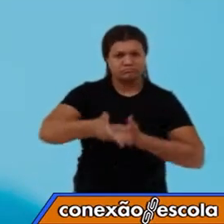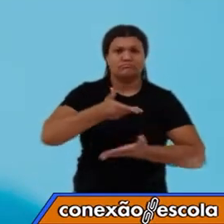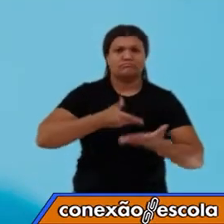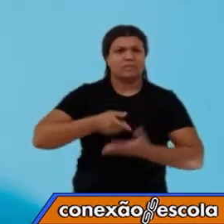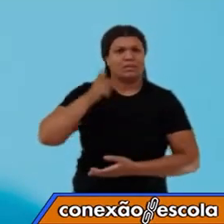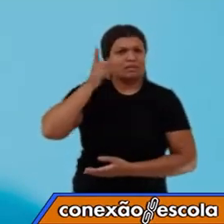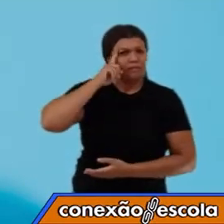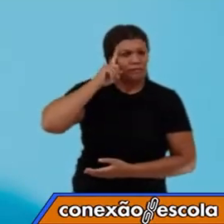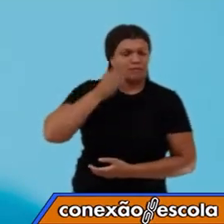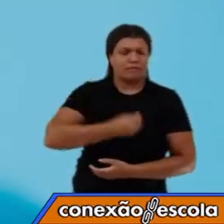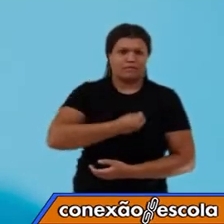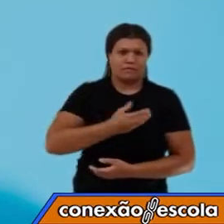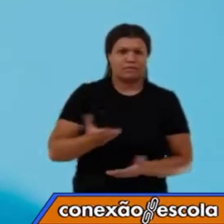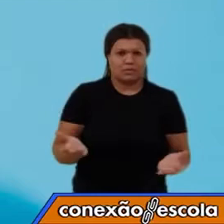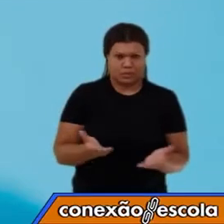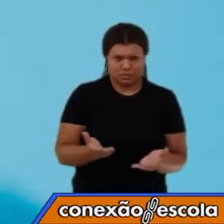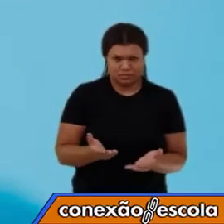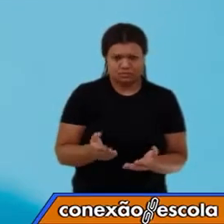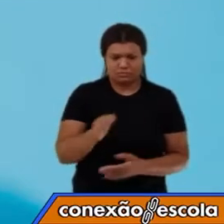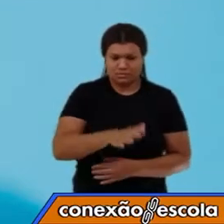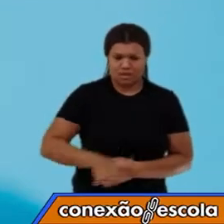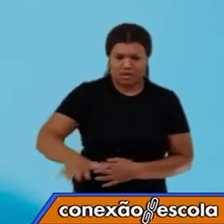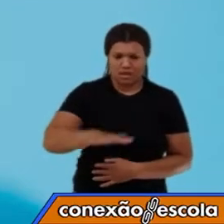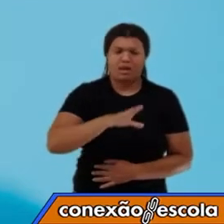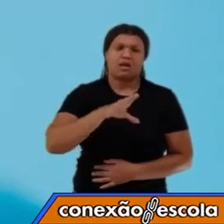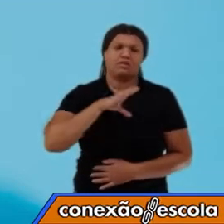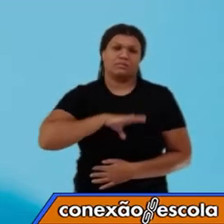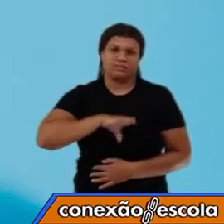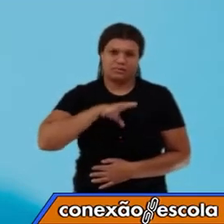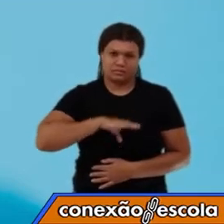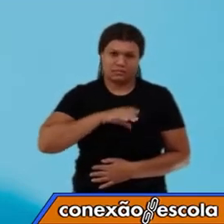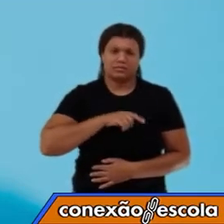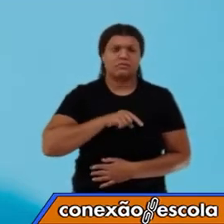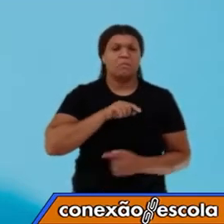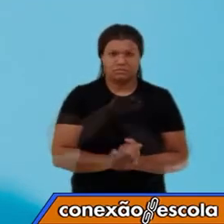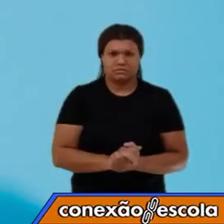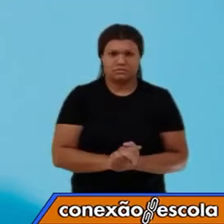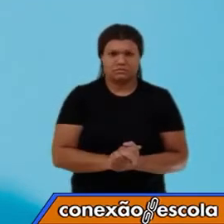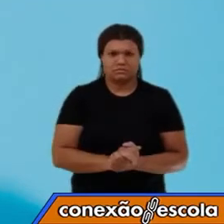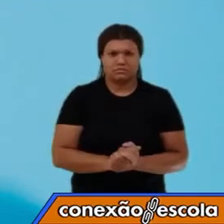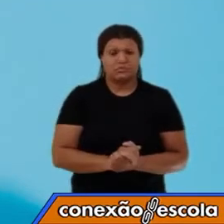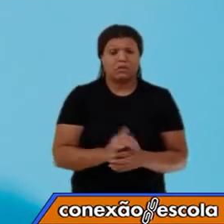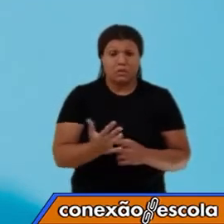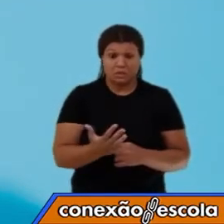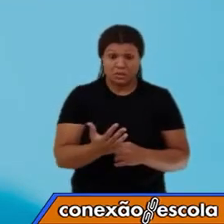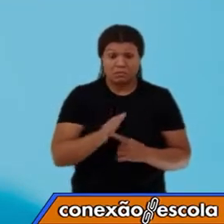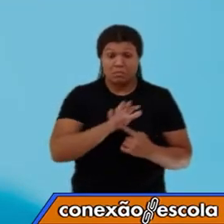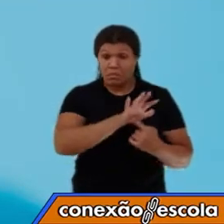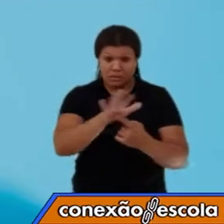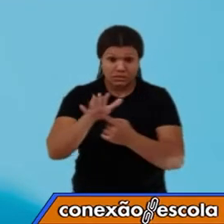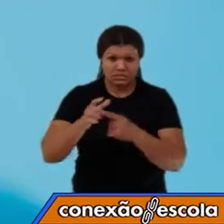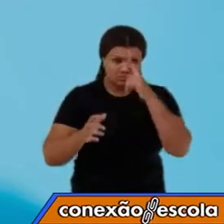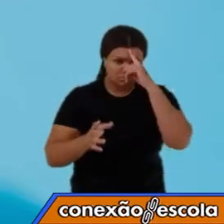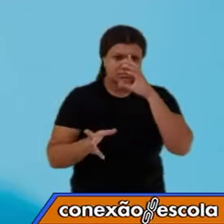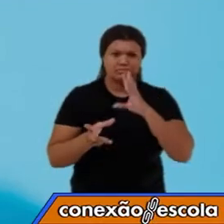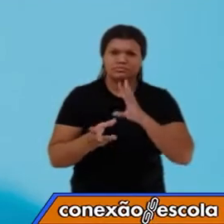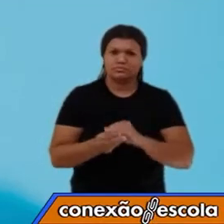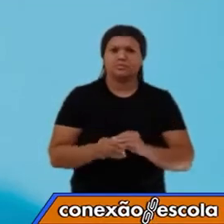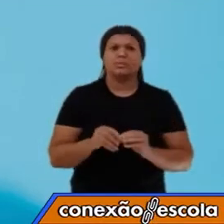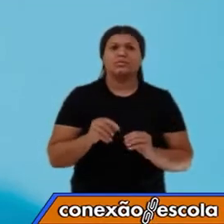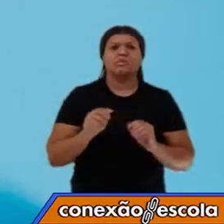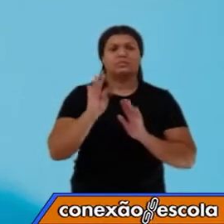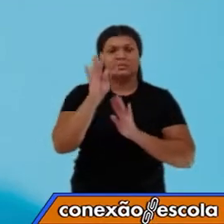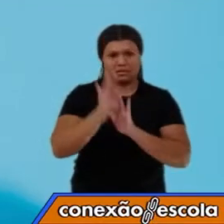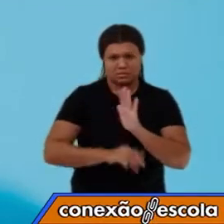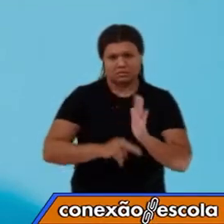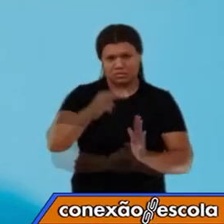cotidianamente. No campo da língua portuguesa, apontar a ideia central e demonstrar compreensão global do